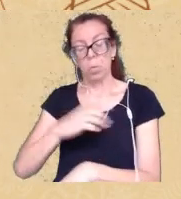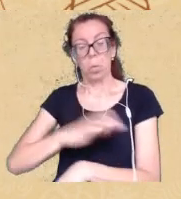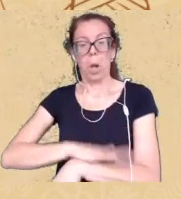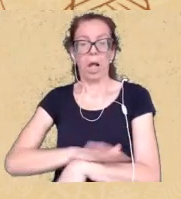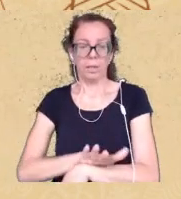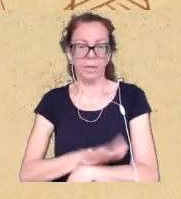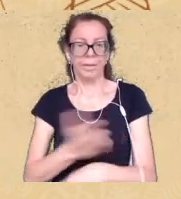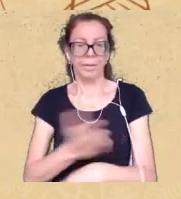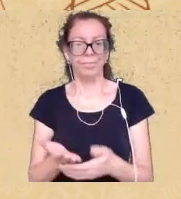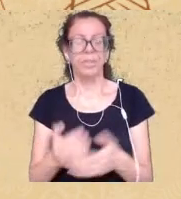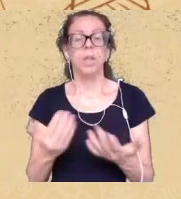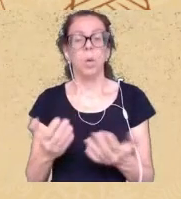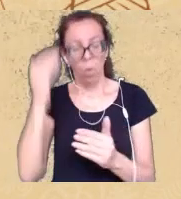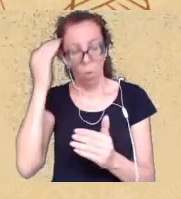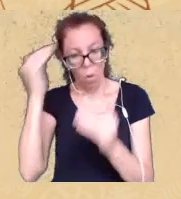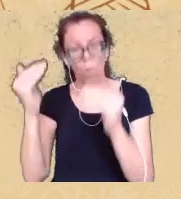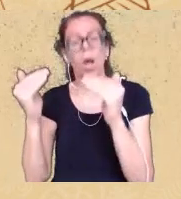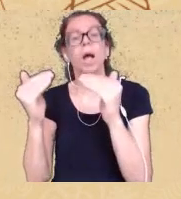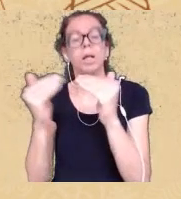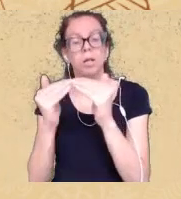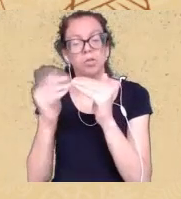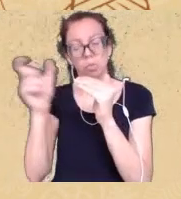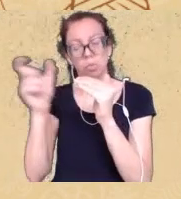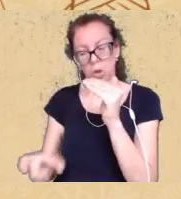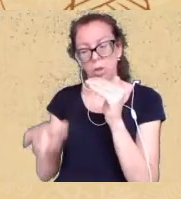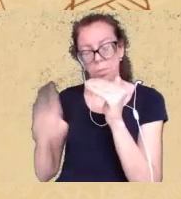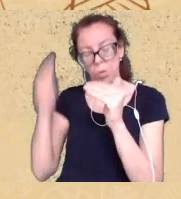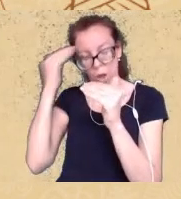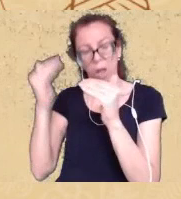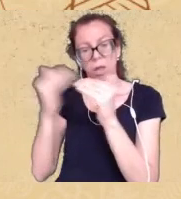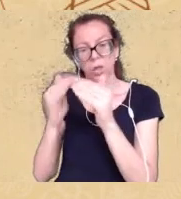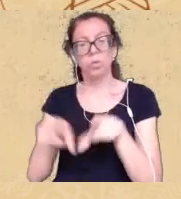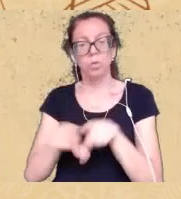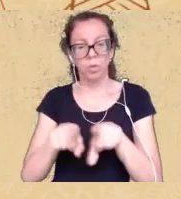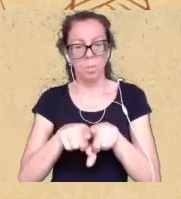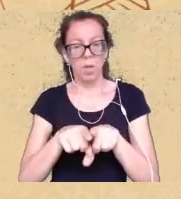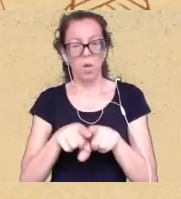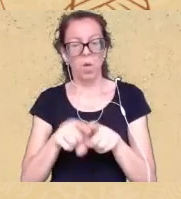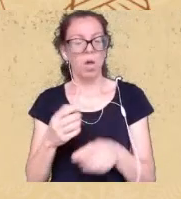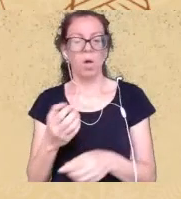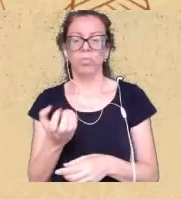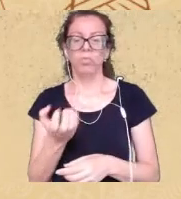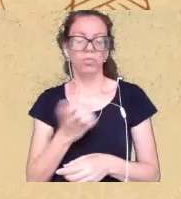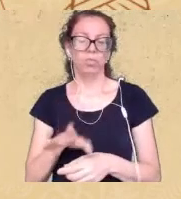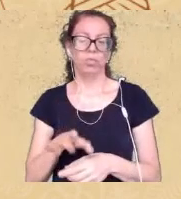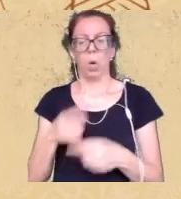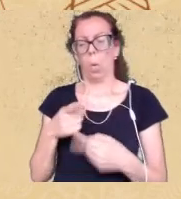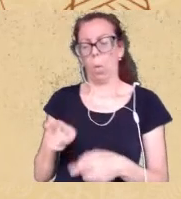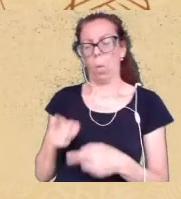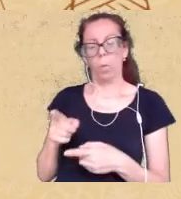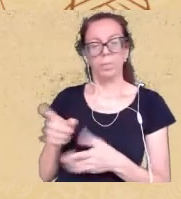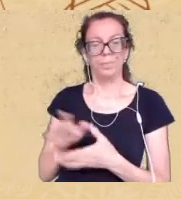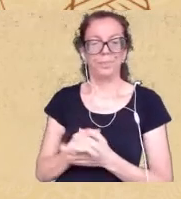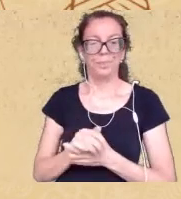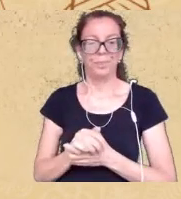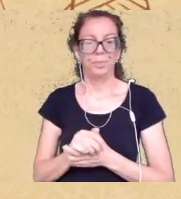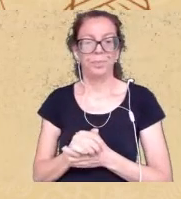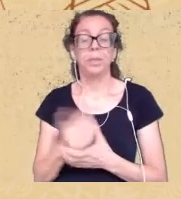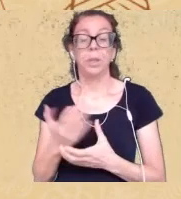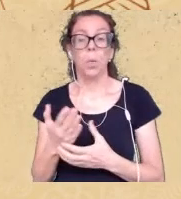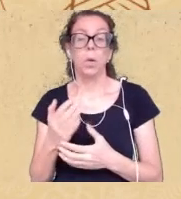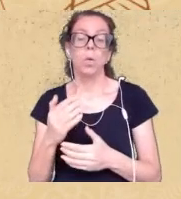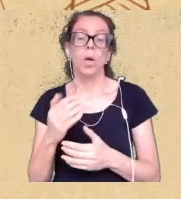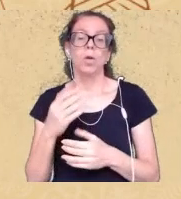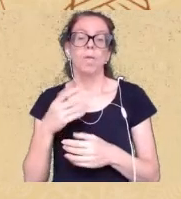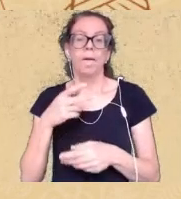acredito nessas pessoas eu não quero né condenar todos e todas então quanto mais a gente vai falando as pessoas vão